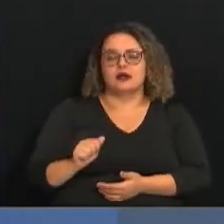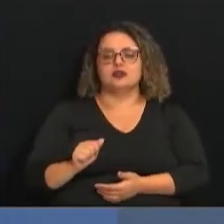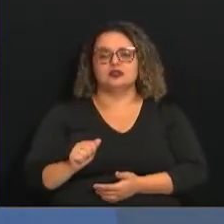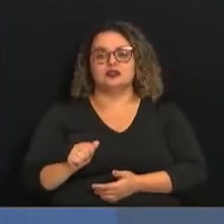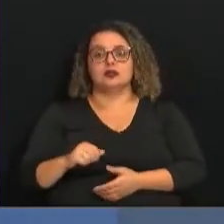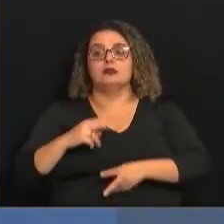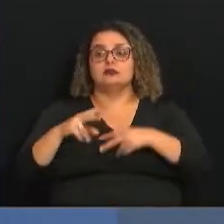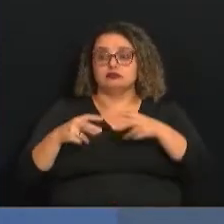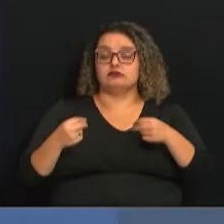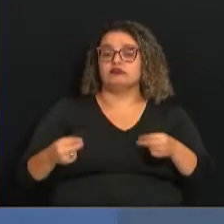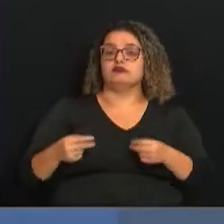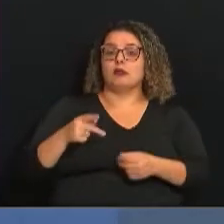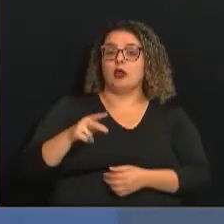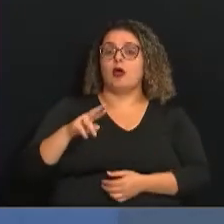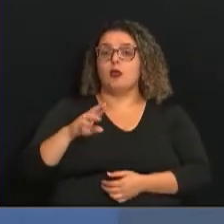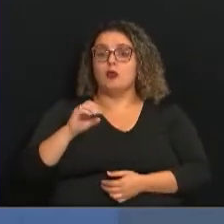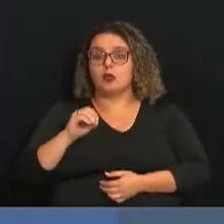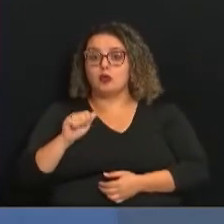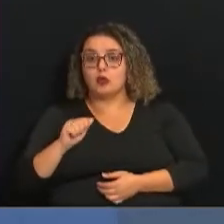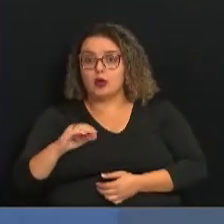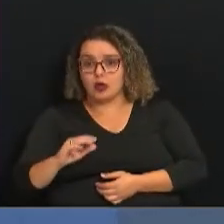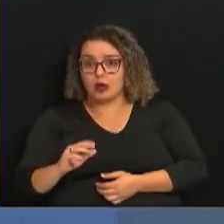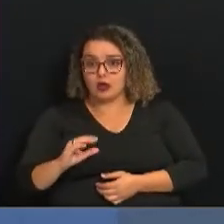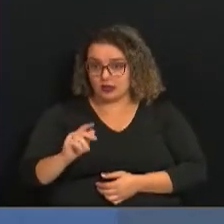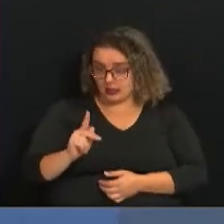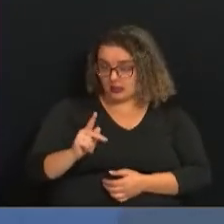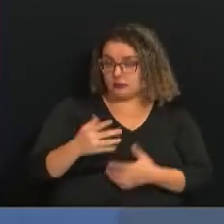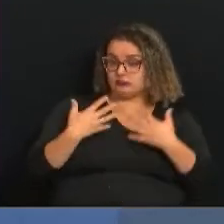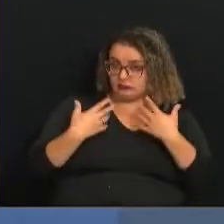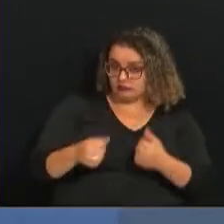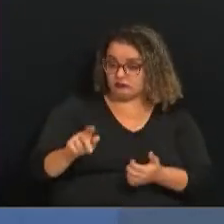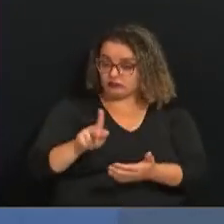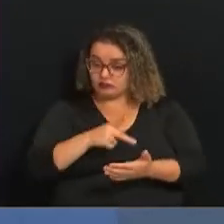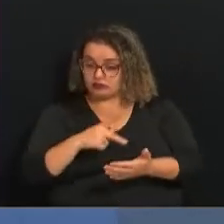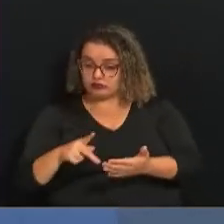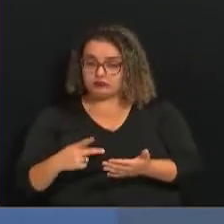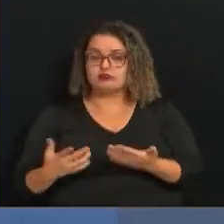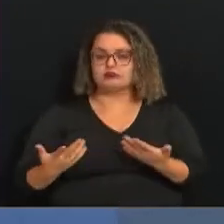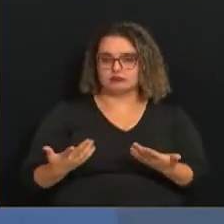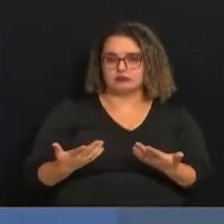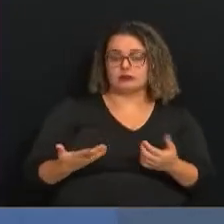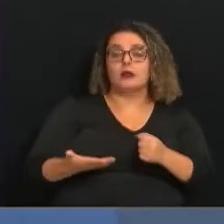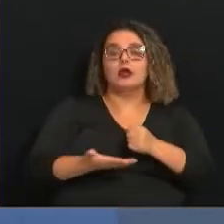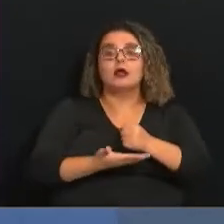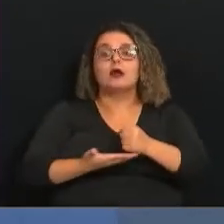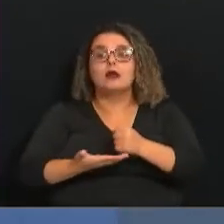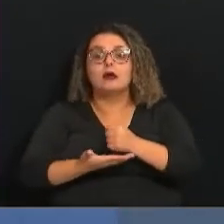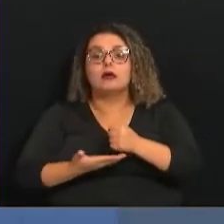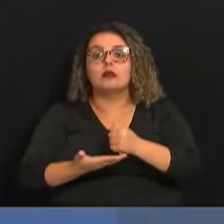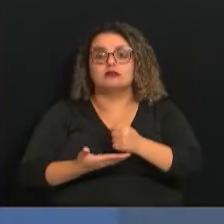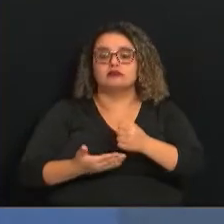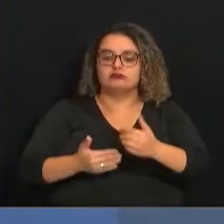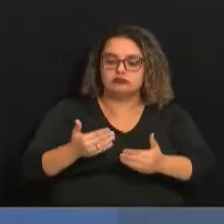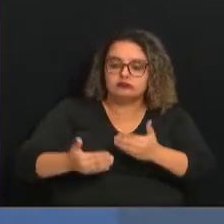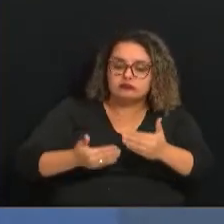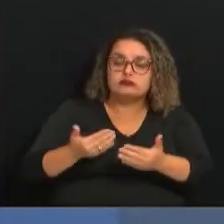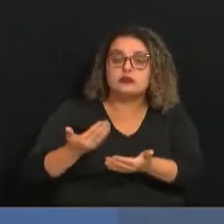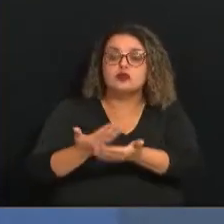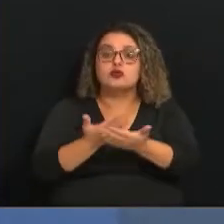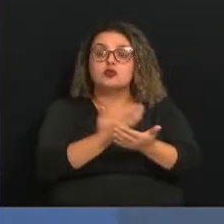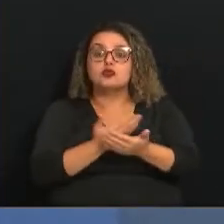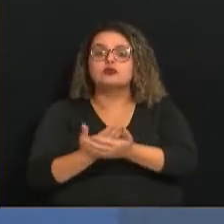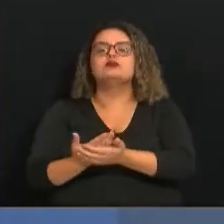prêmio PROAC Poesia do Governo do Estado de São Paulo e a concepção baseia-se em um processo de estudo e